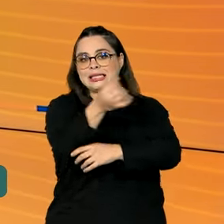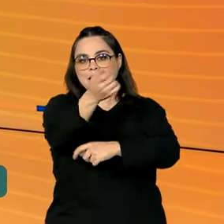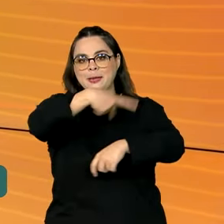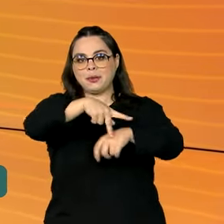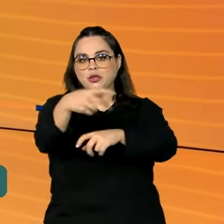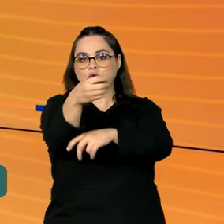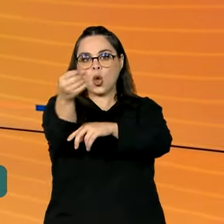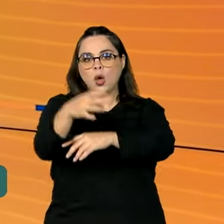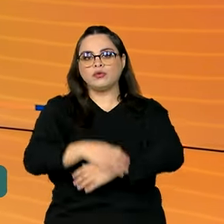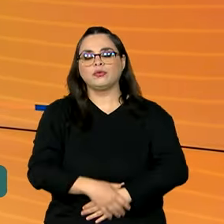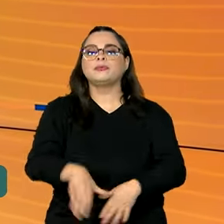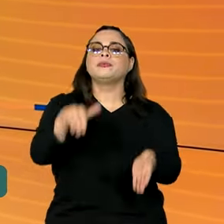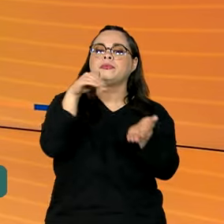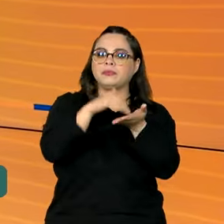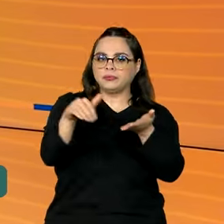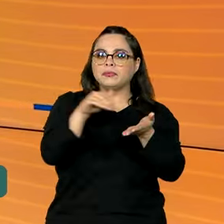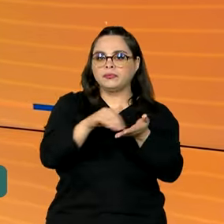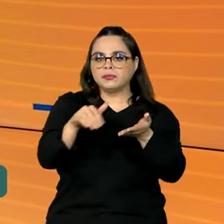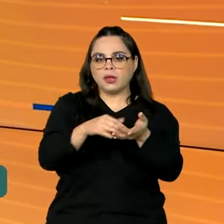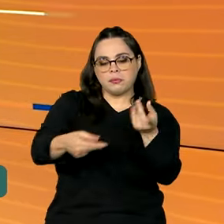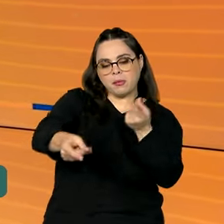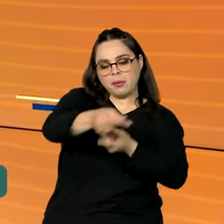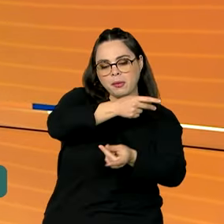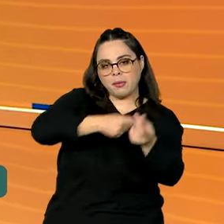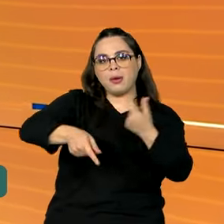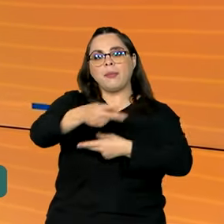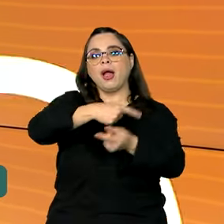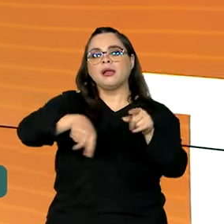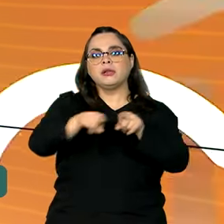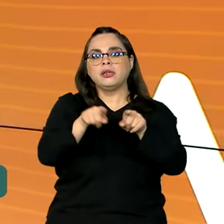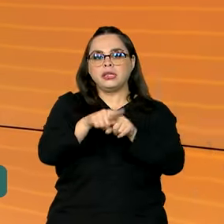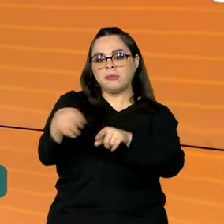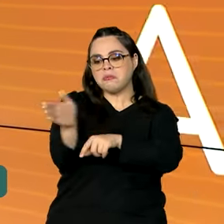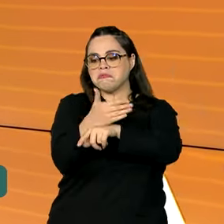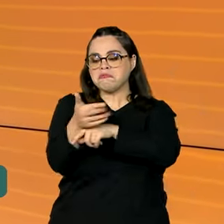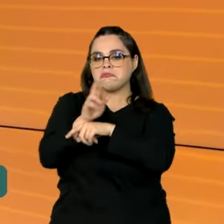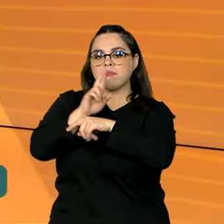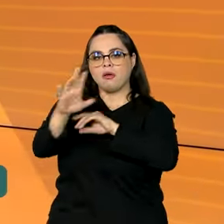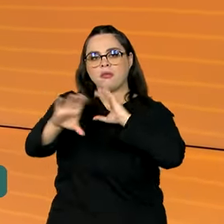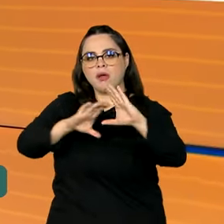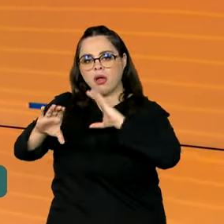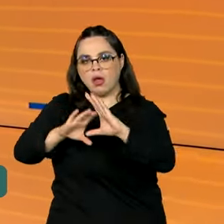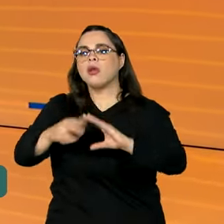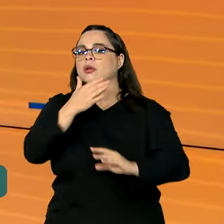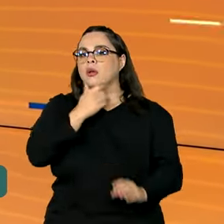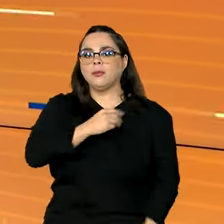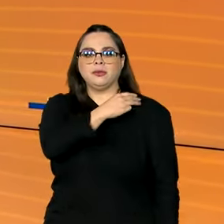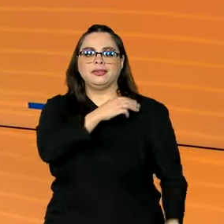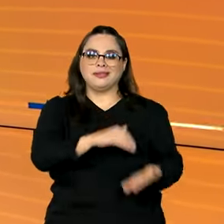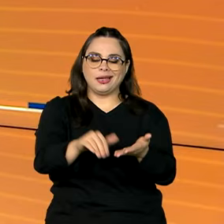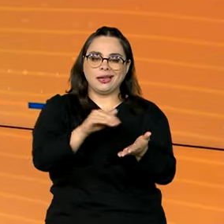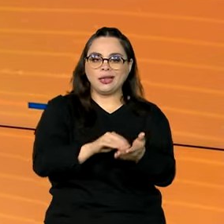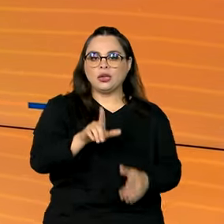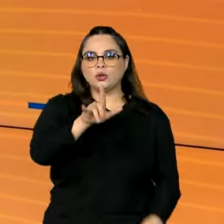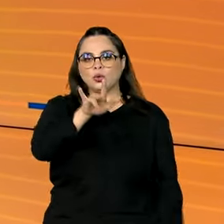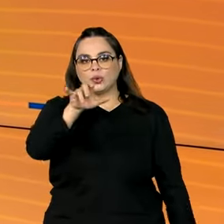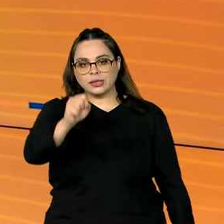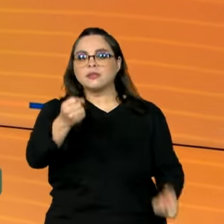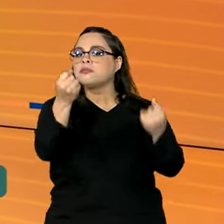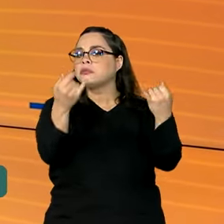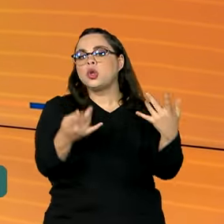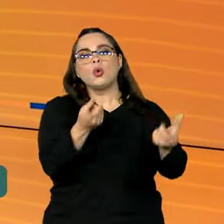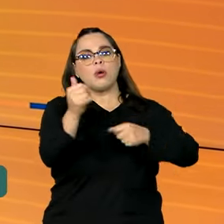secretário de Comércio e Relações Internacionais do Ministério da Agricultura, Luiz Rua, falou sobre a estratégia para conquistar novos